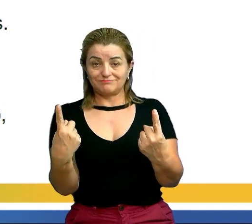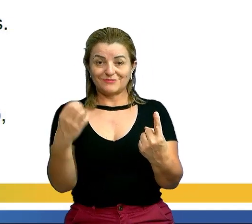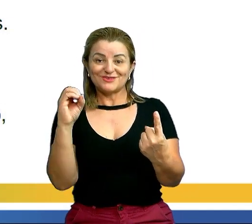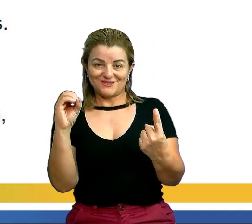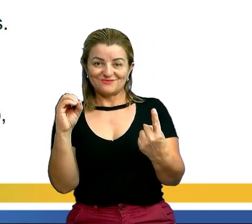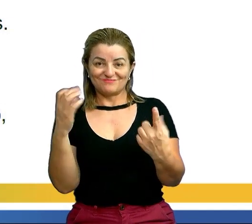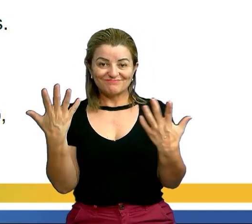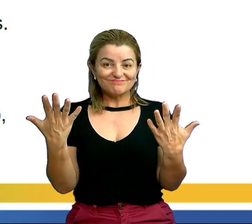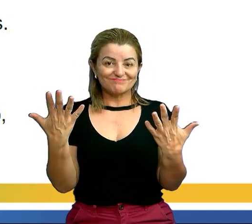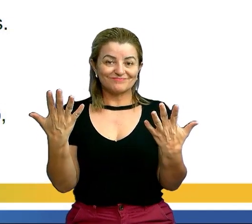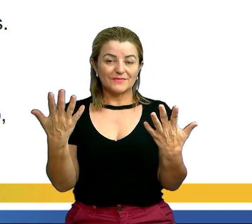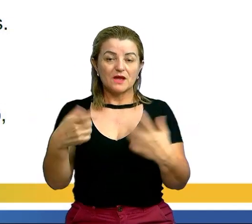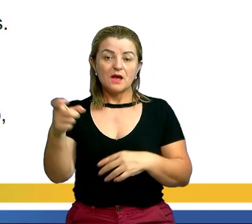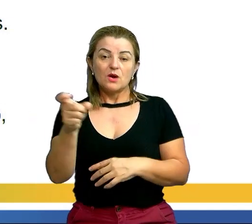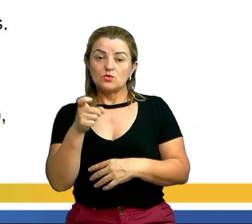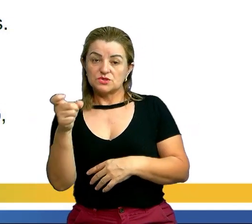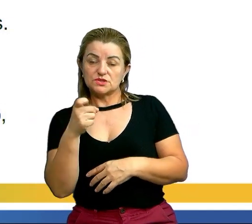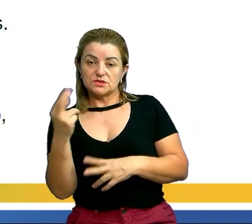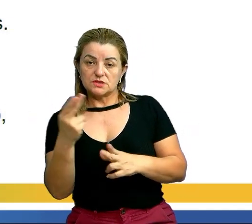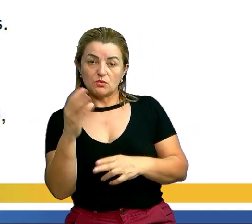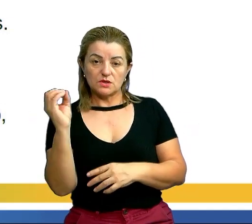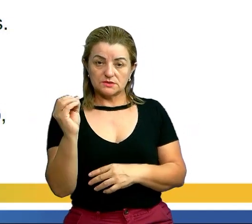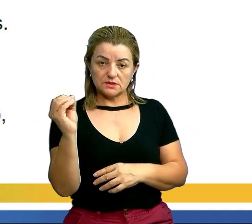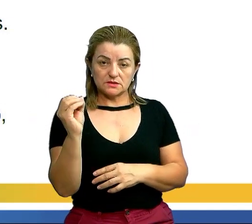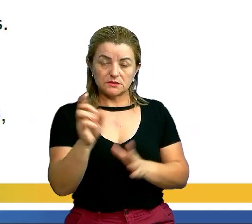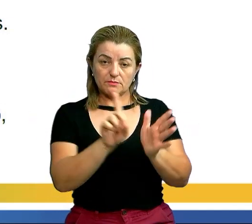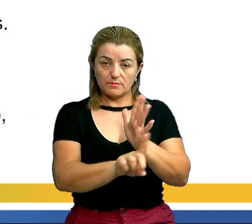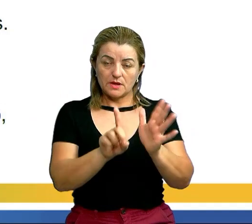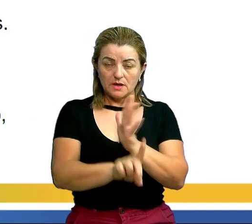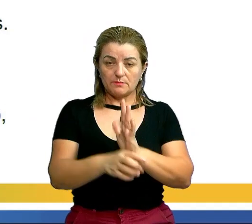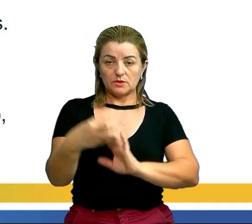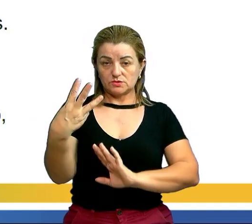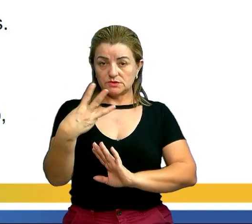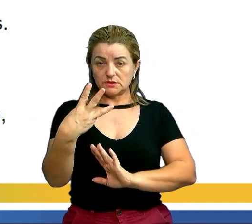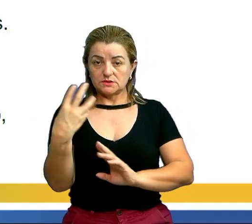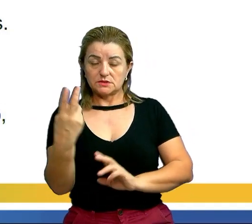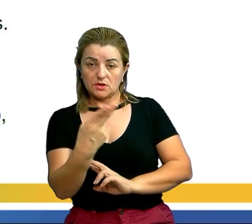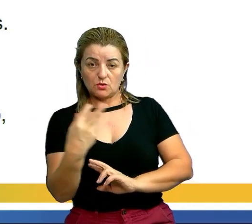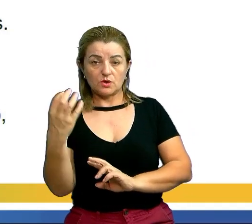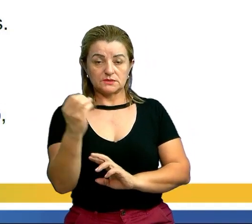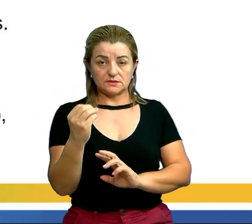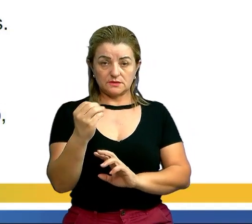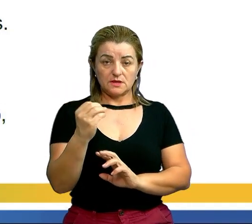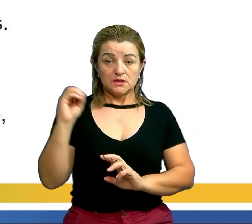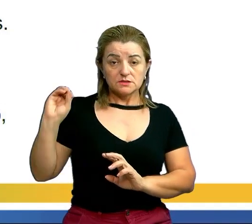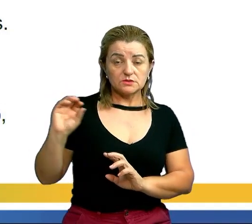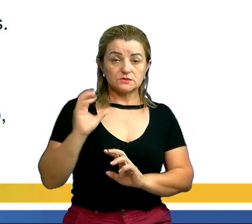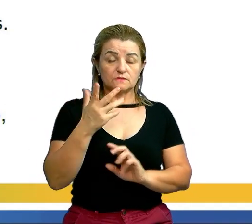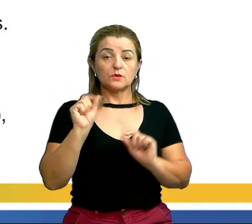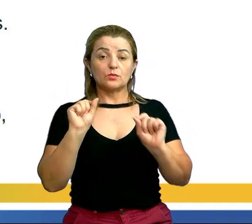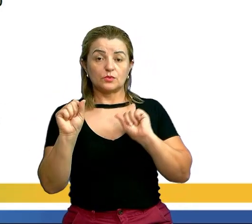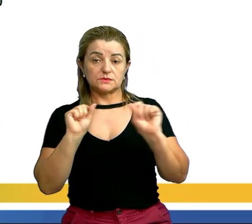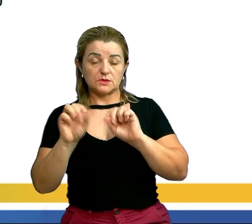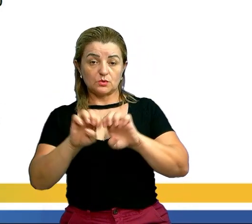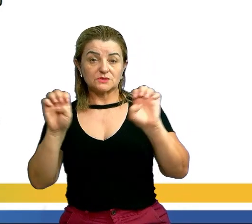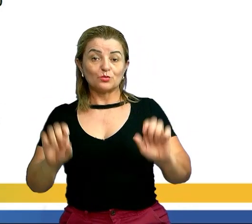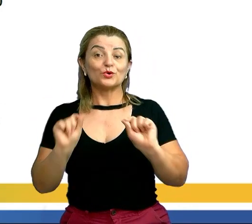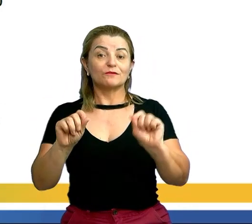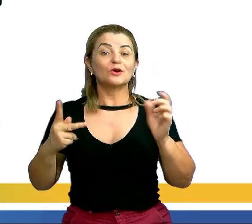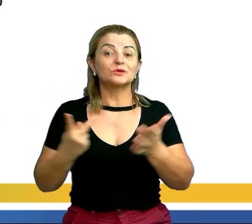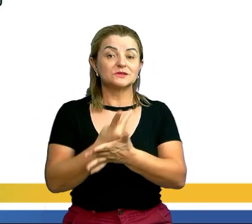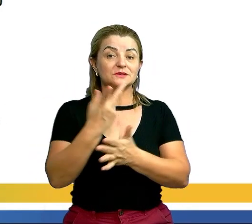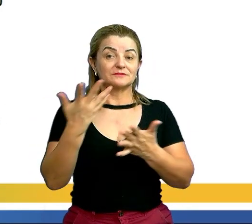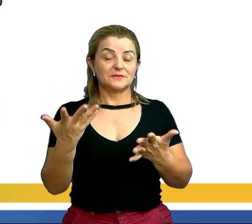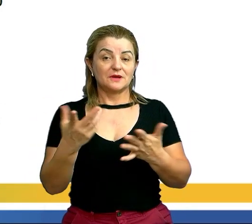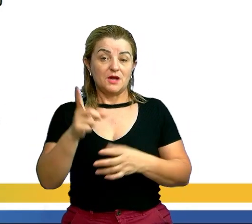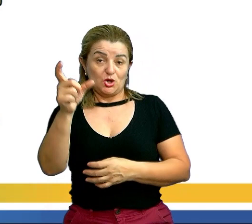isso aqui. Ou X igual a zero, ou X menos 3 igual a zero. Se eu resolver essa equação aqui, o que vai acontecer?